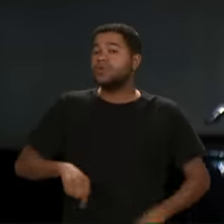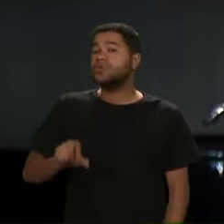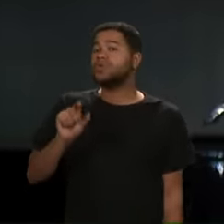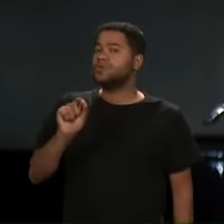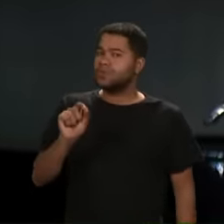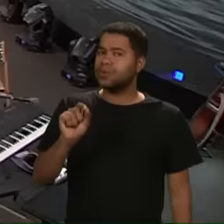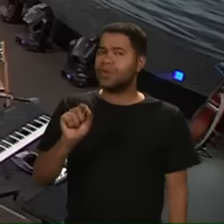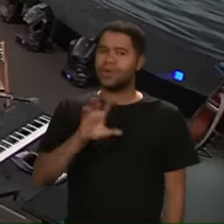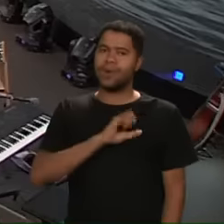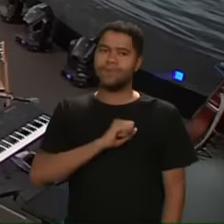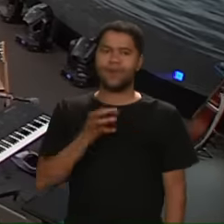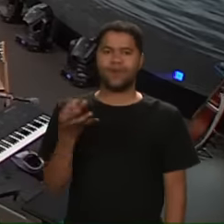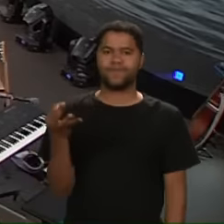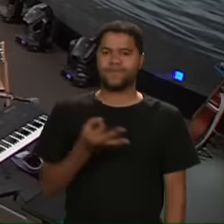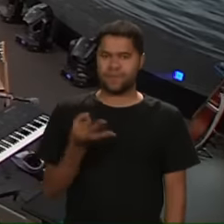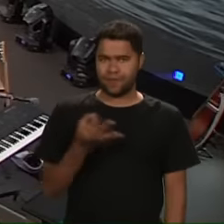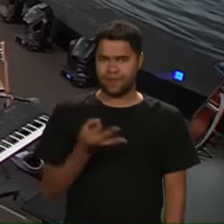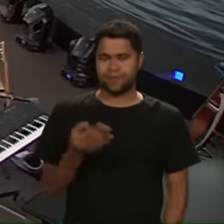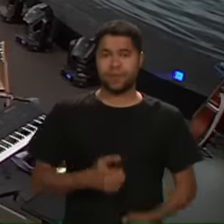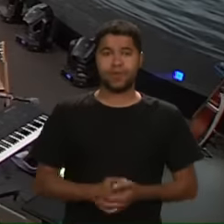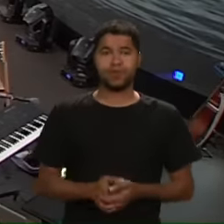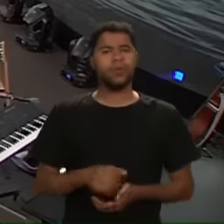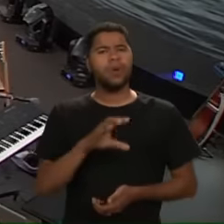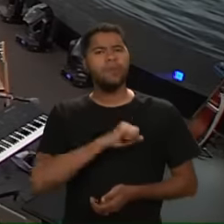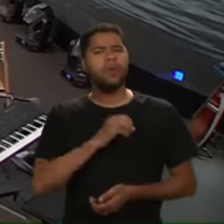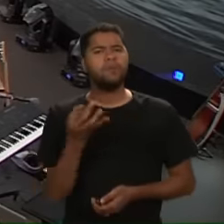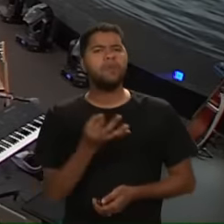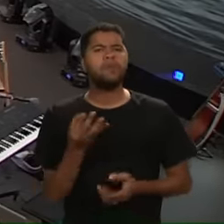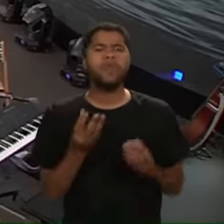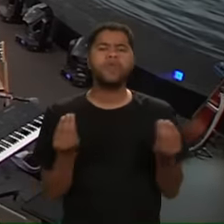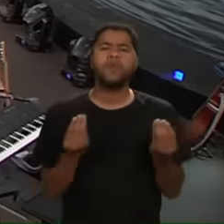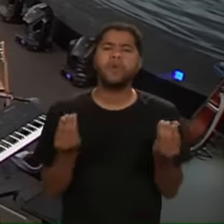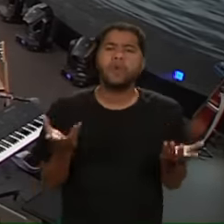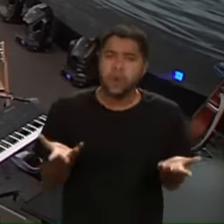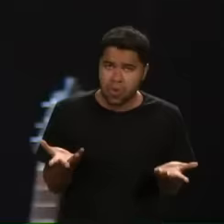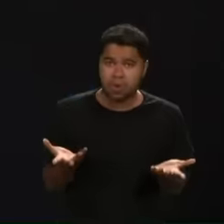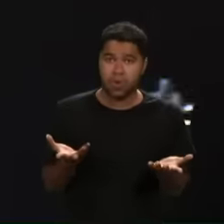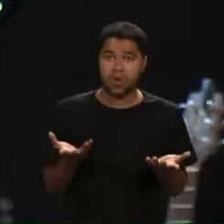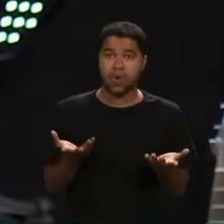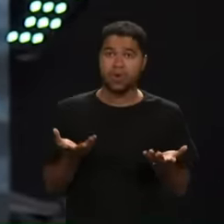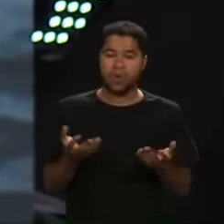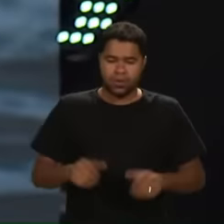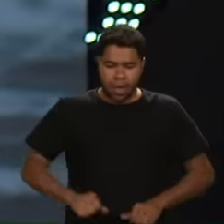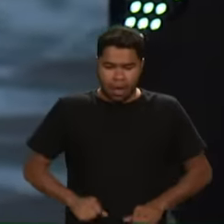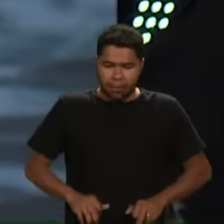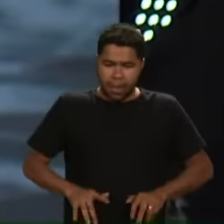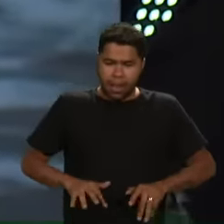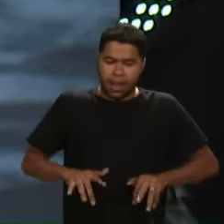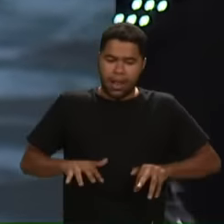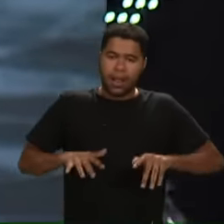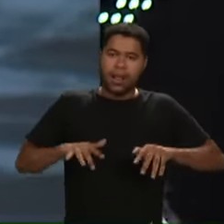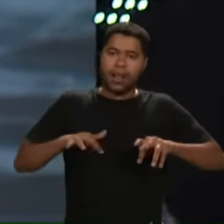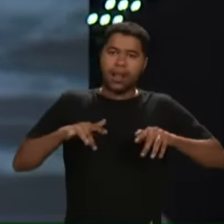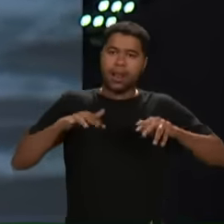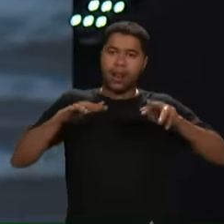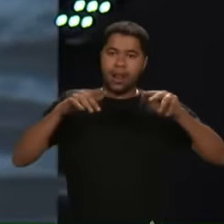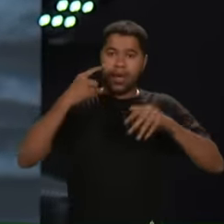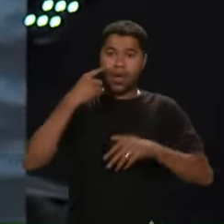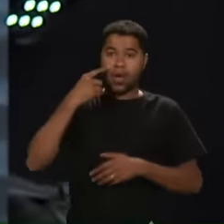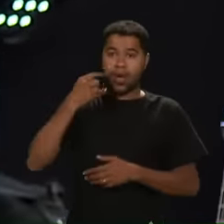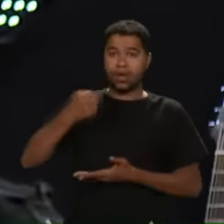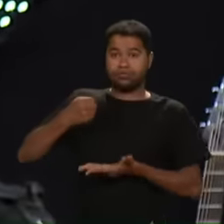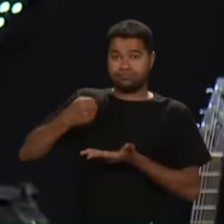perfeito E quando é que o amor é perfeito? Quando ele transborda Essa caneca aqui